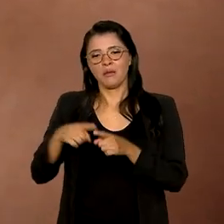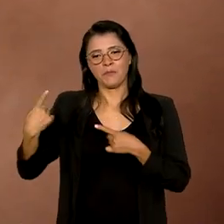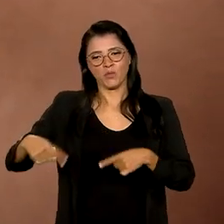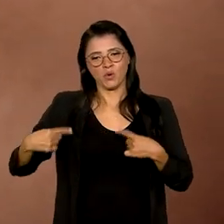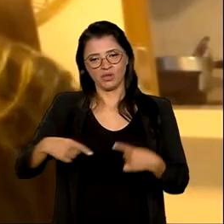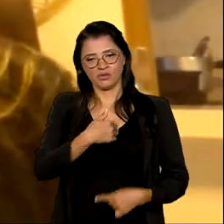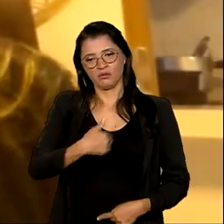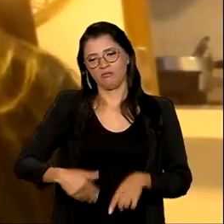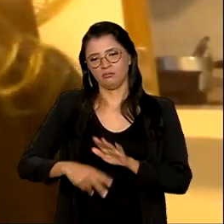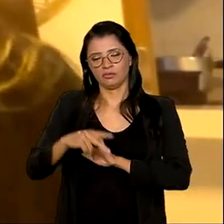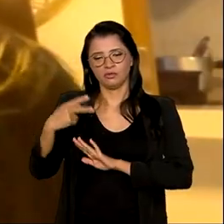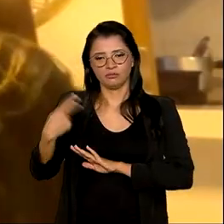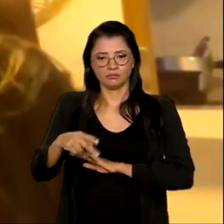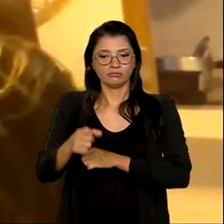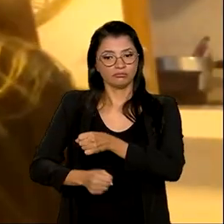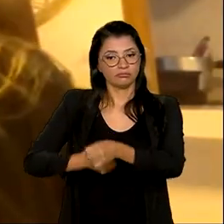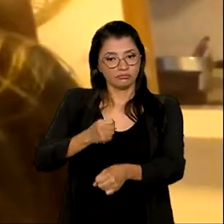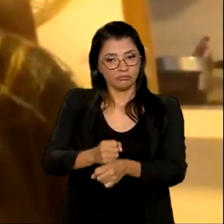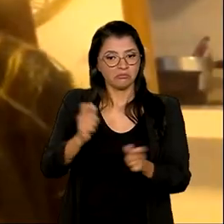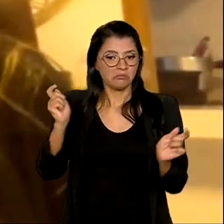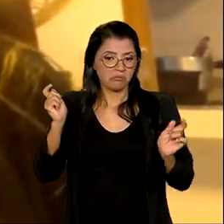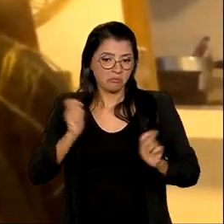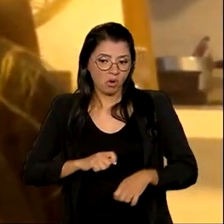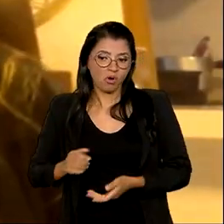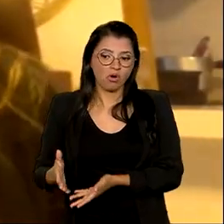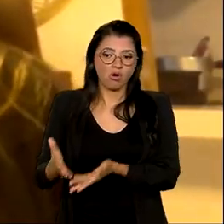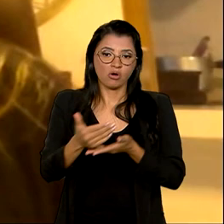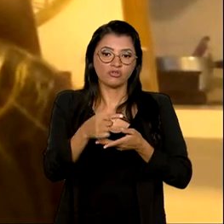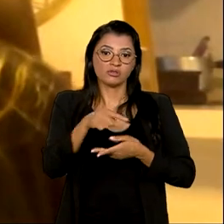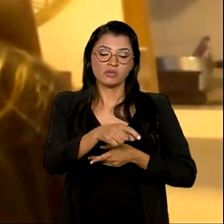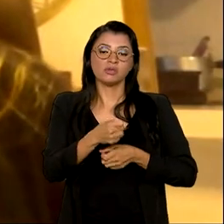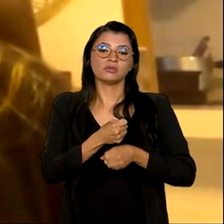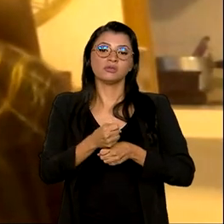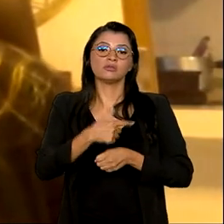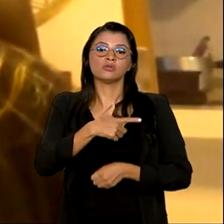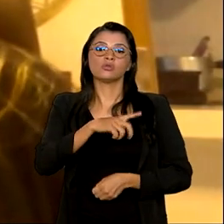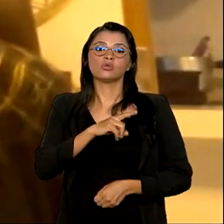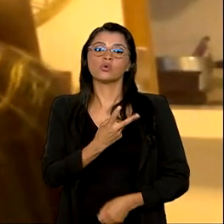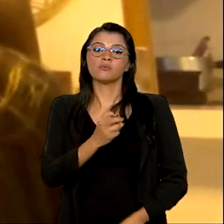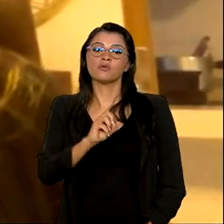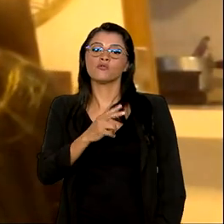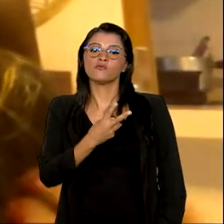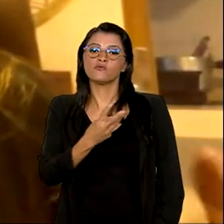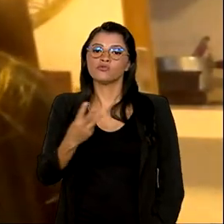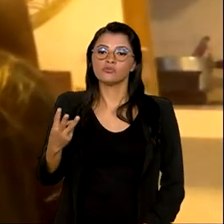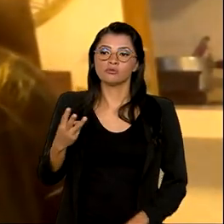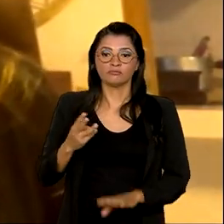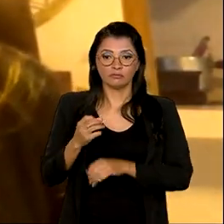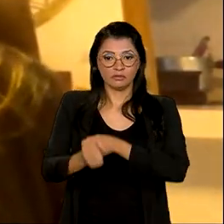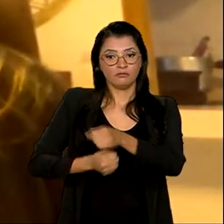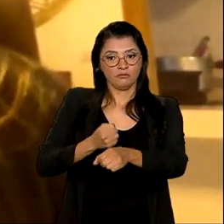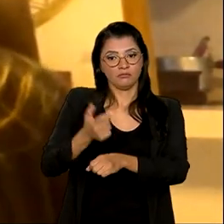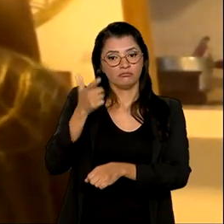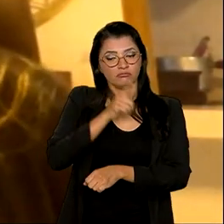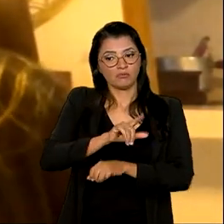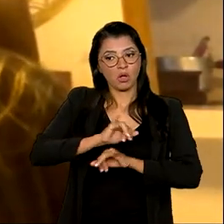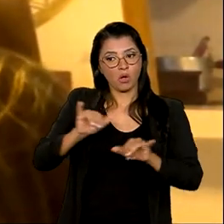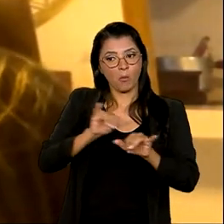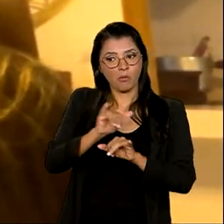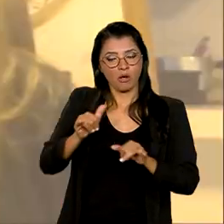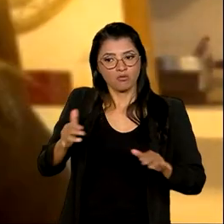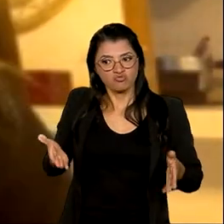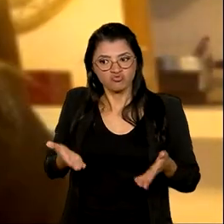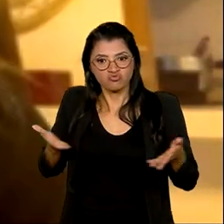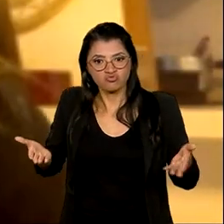públicas. Ano que vem a gente pode acolher os frutos de 2023, né? Que a gente está tendo realmente uma campanha mais